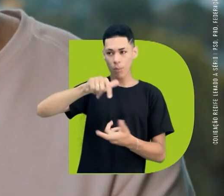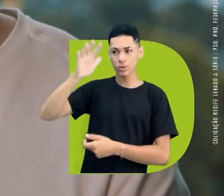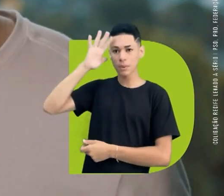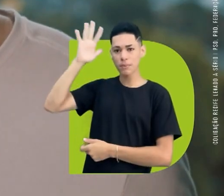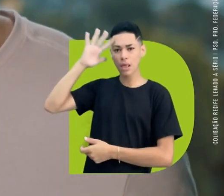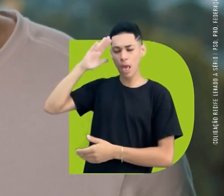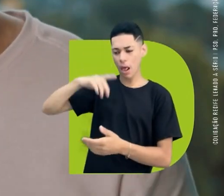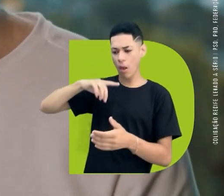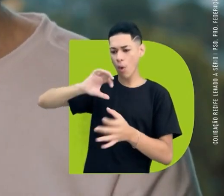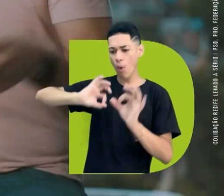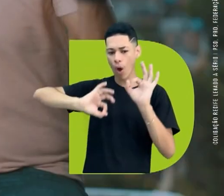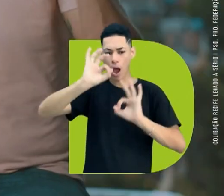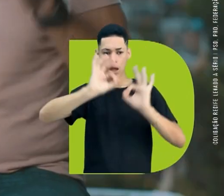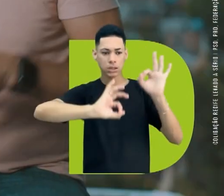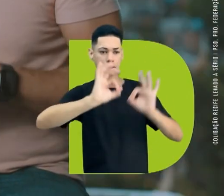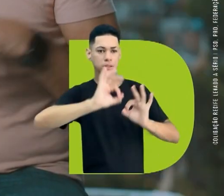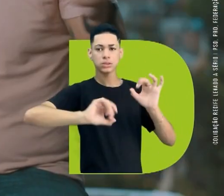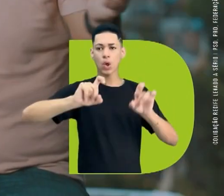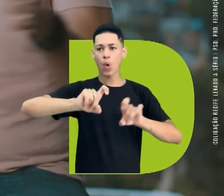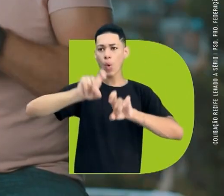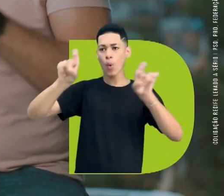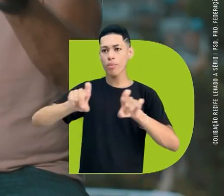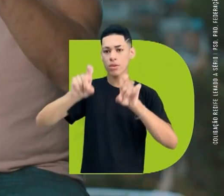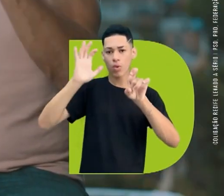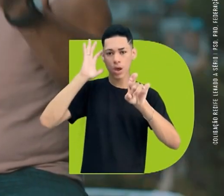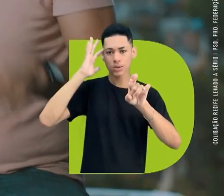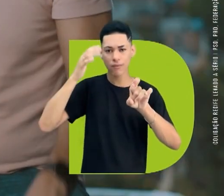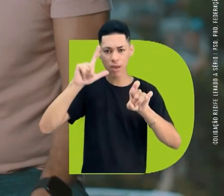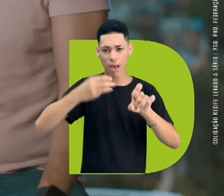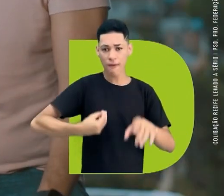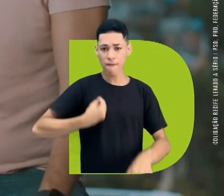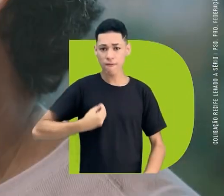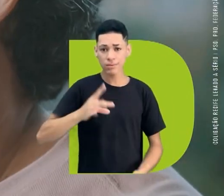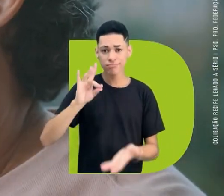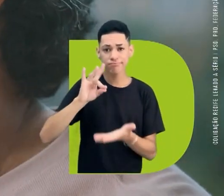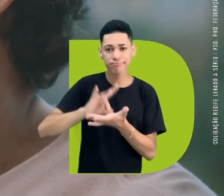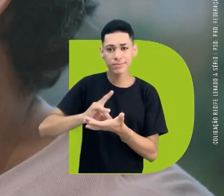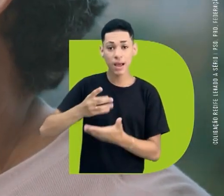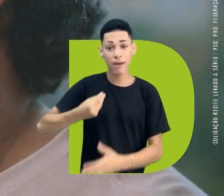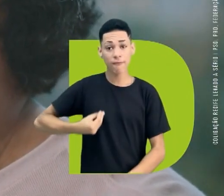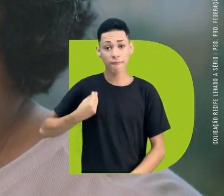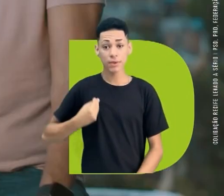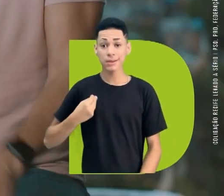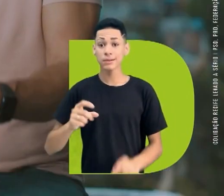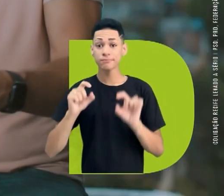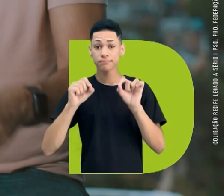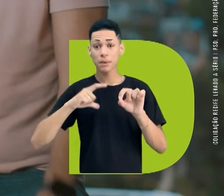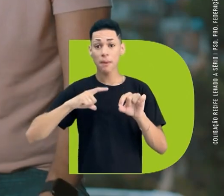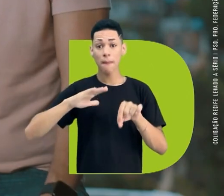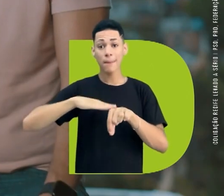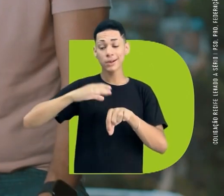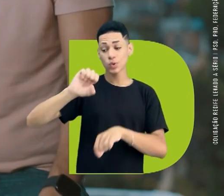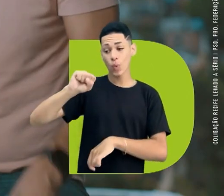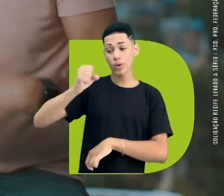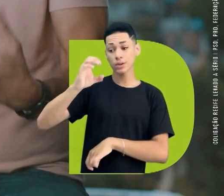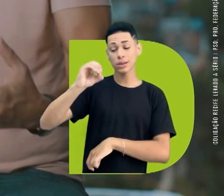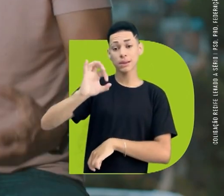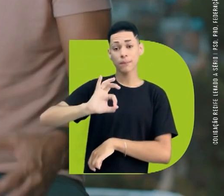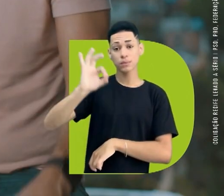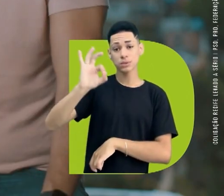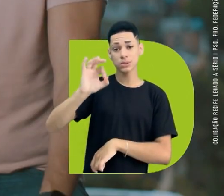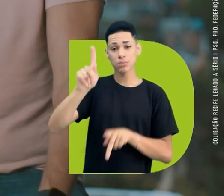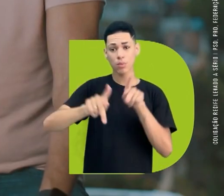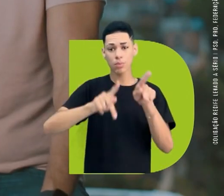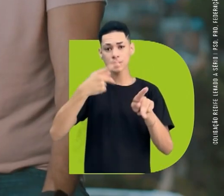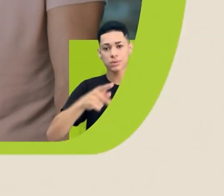aqui um mundo imaginário, pinta tudo, o computador resolve. Isso aqui é a vida de verdade. E é a vida de verdade pra mais de